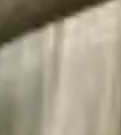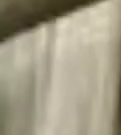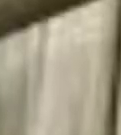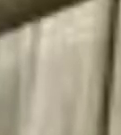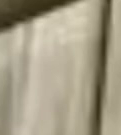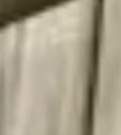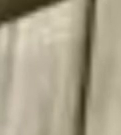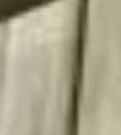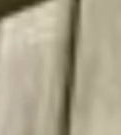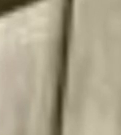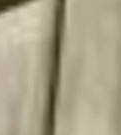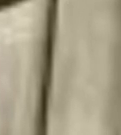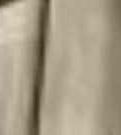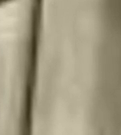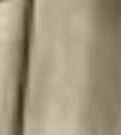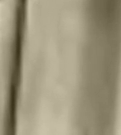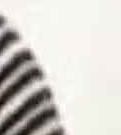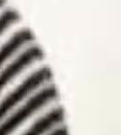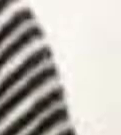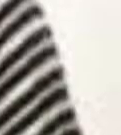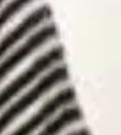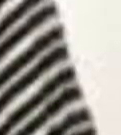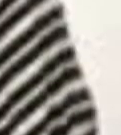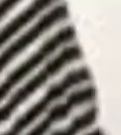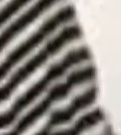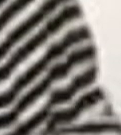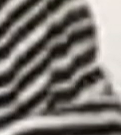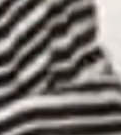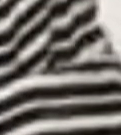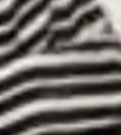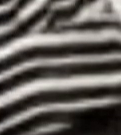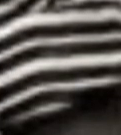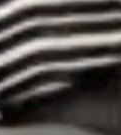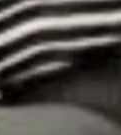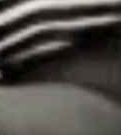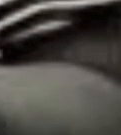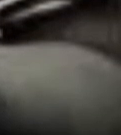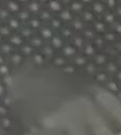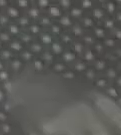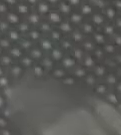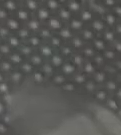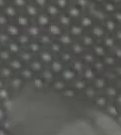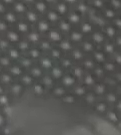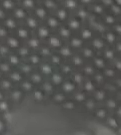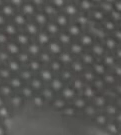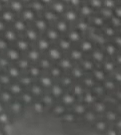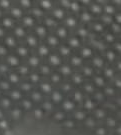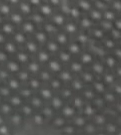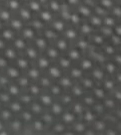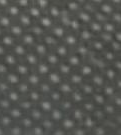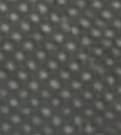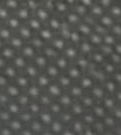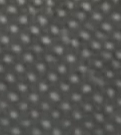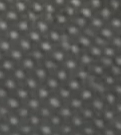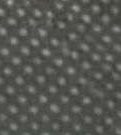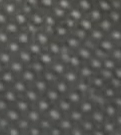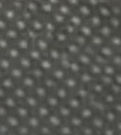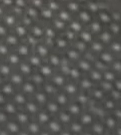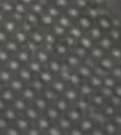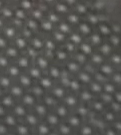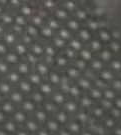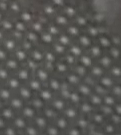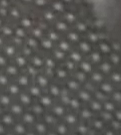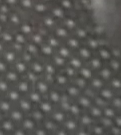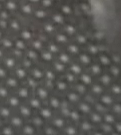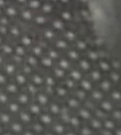Tenor É o maior espetor E quarteirão Viva seu Cabo Cabo Tenor É o maior espetor E quarteirão Foi aqui